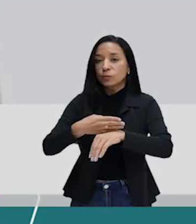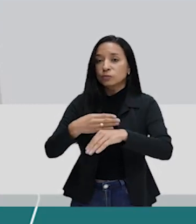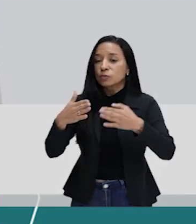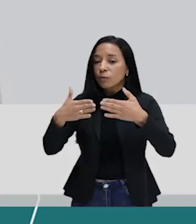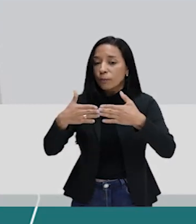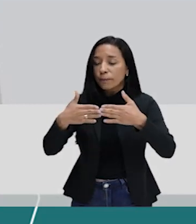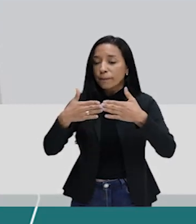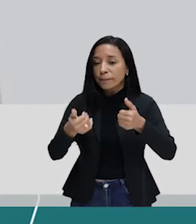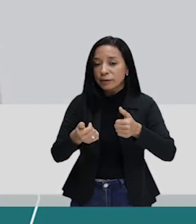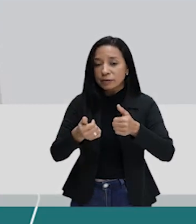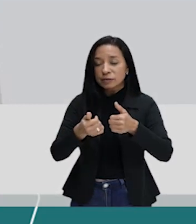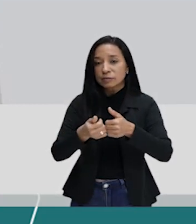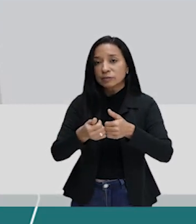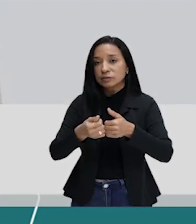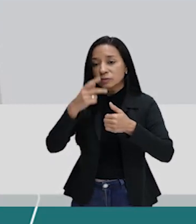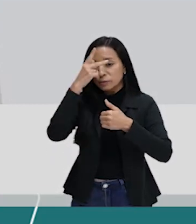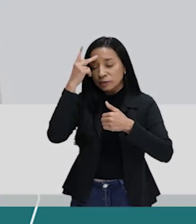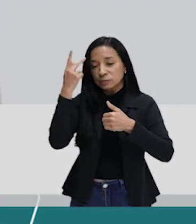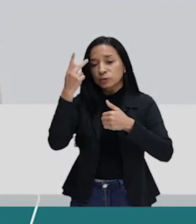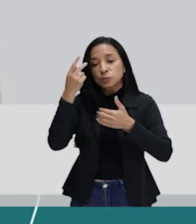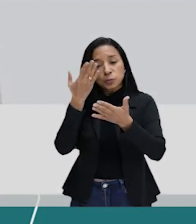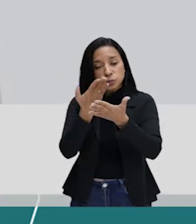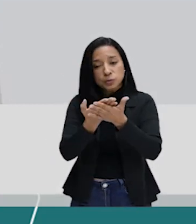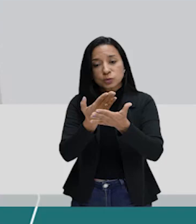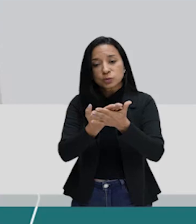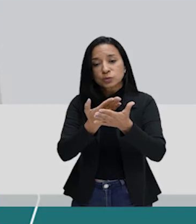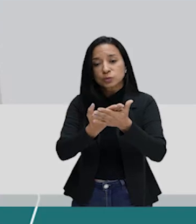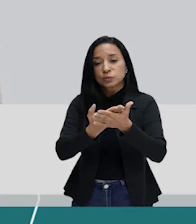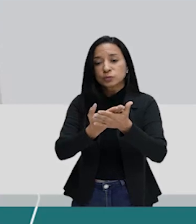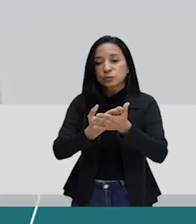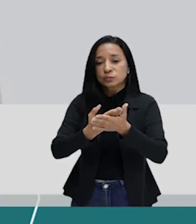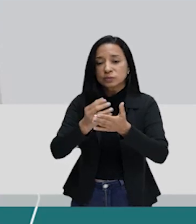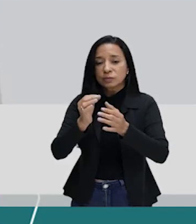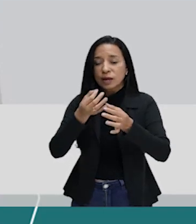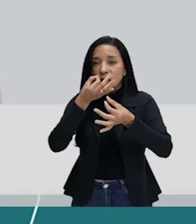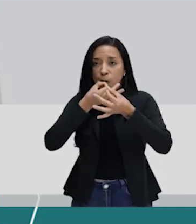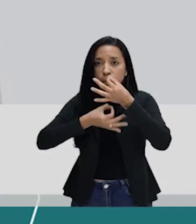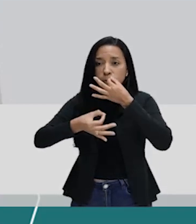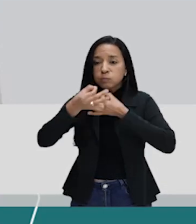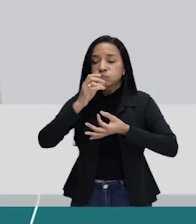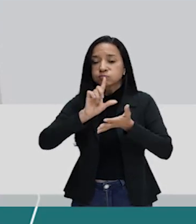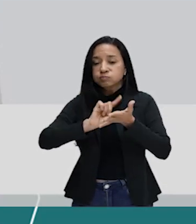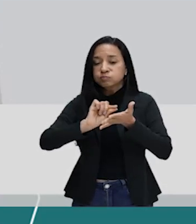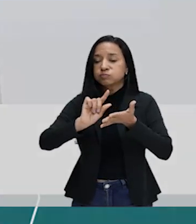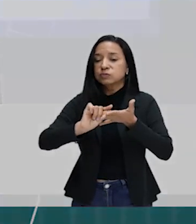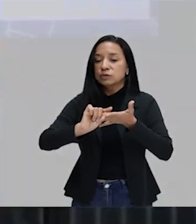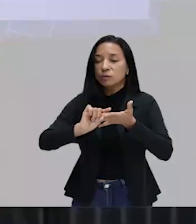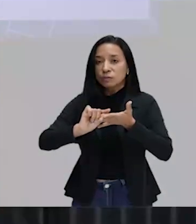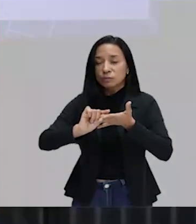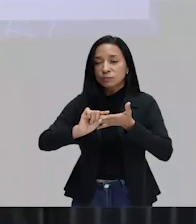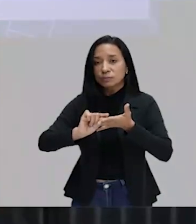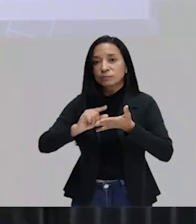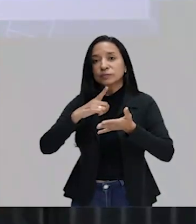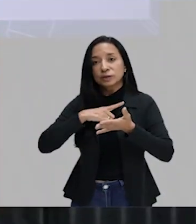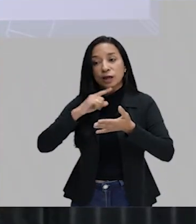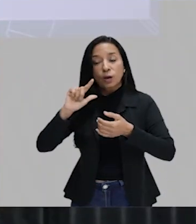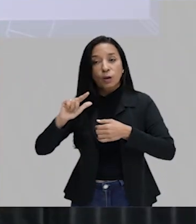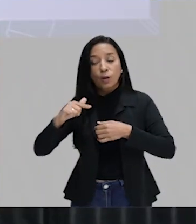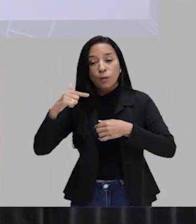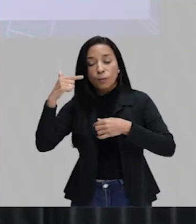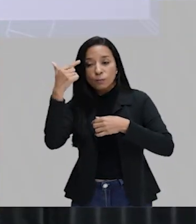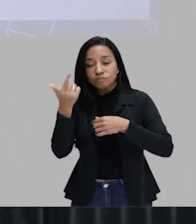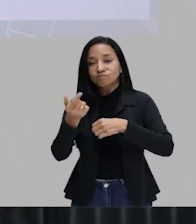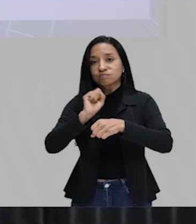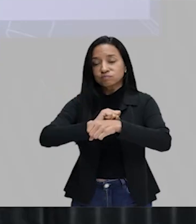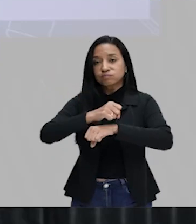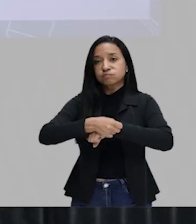de opinião no vestibular. No Enem você faz o texto dissertativo argumentativo, mas existem outras faculdades, outras universidades